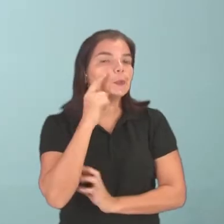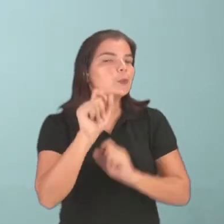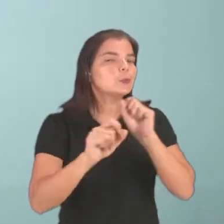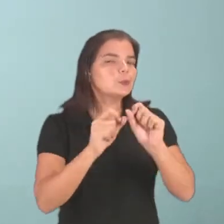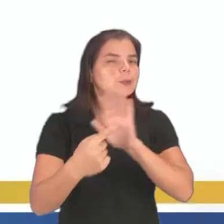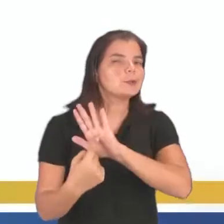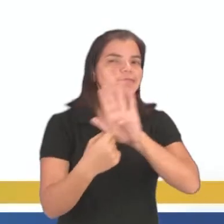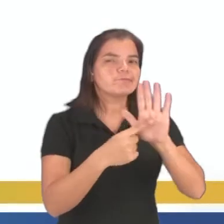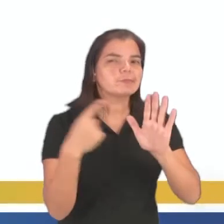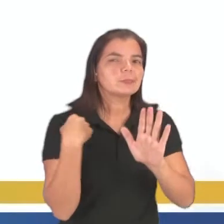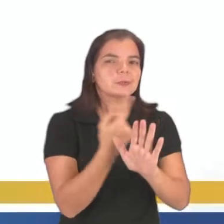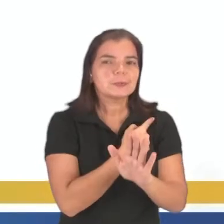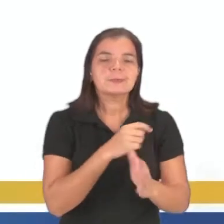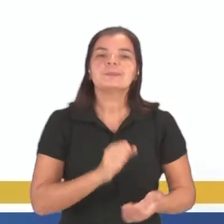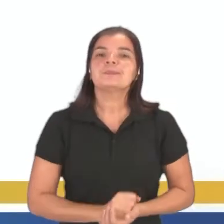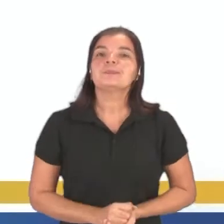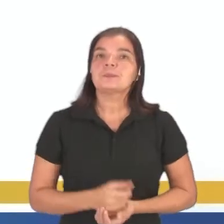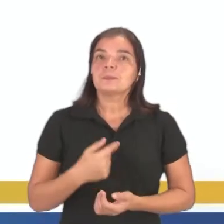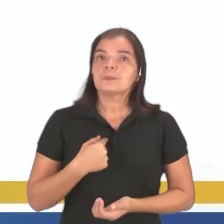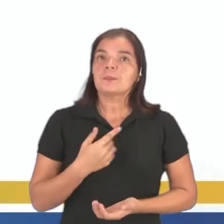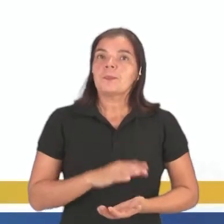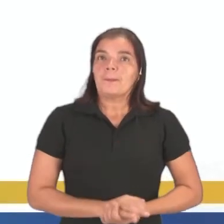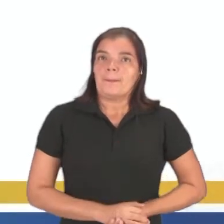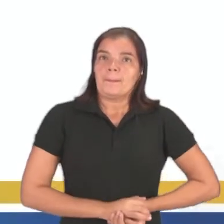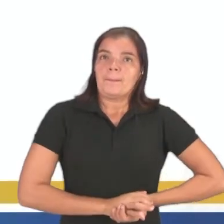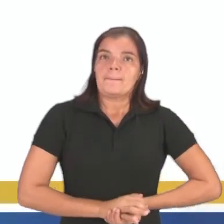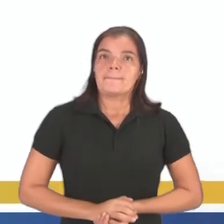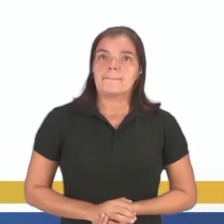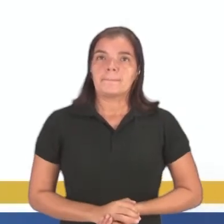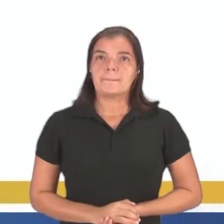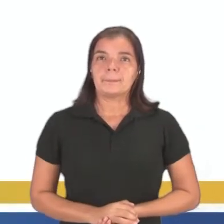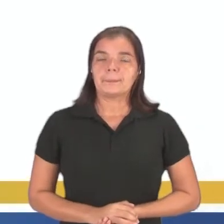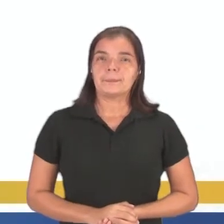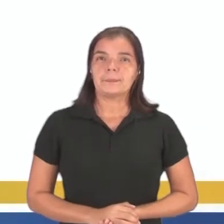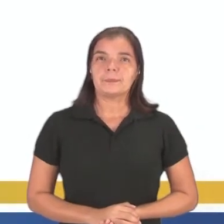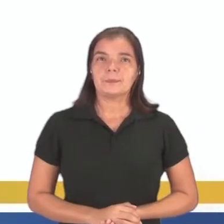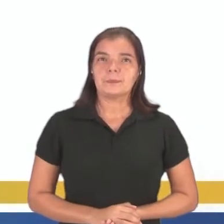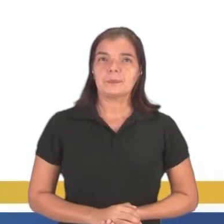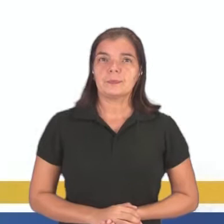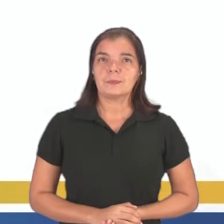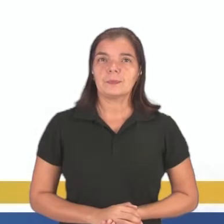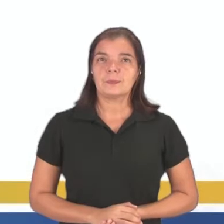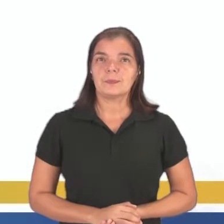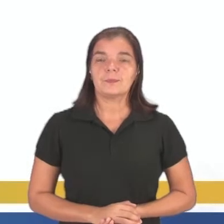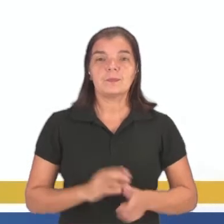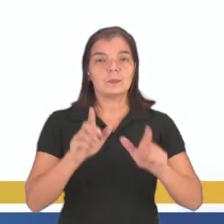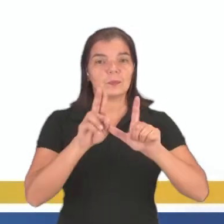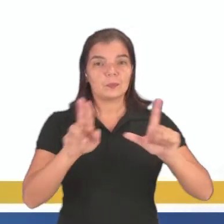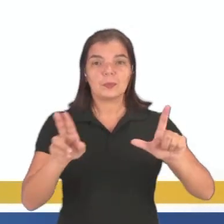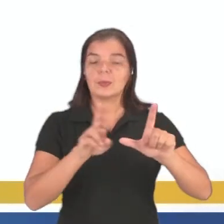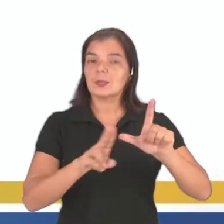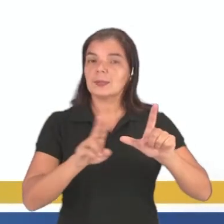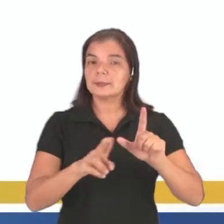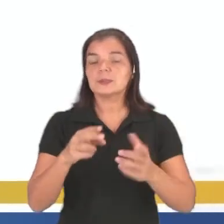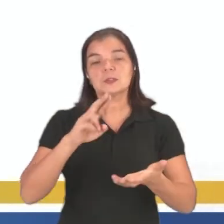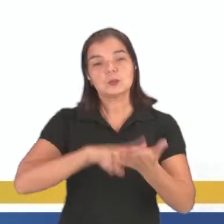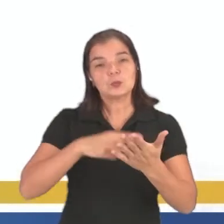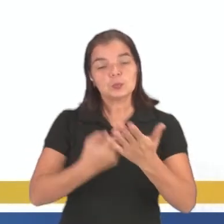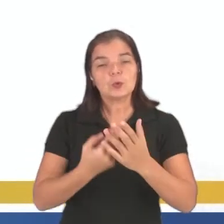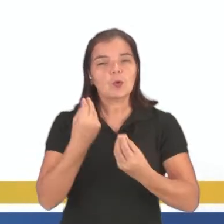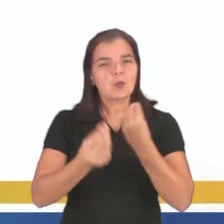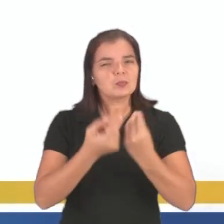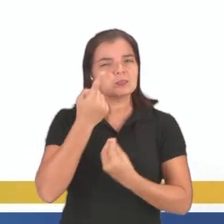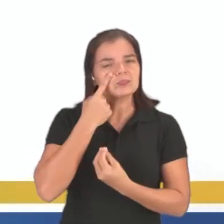ele postou aí pra nós. Estuve chateando con ustedes estos días. Siempre leyéndolos. Pessoal,